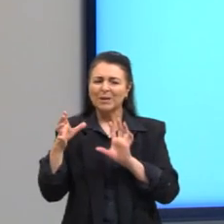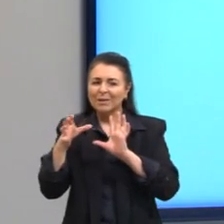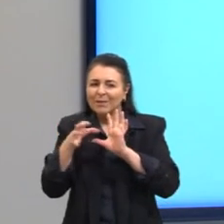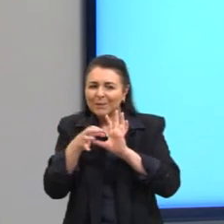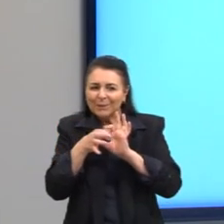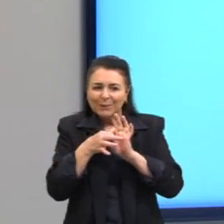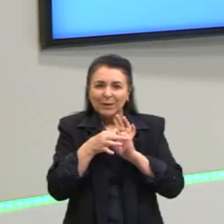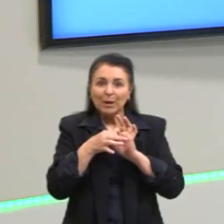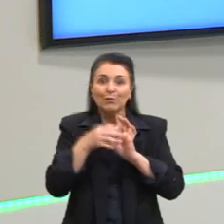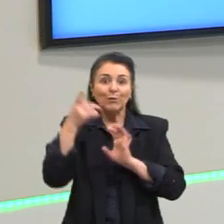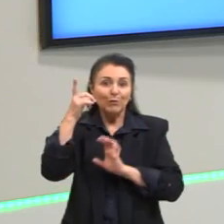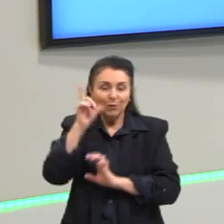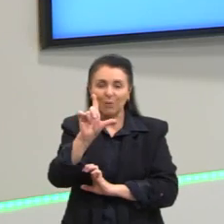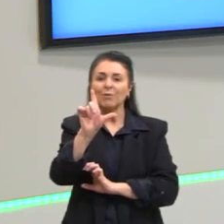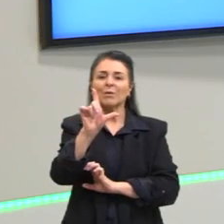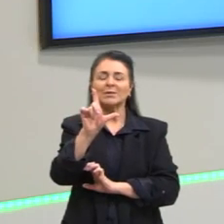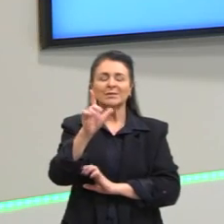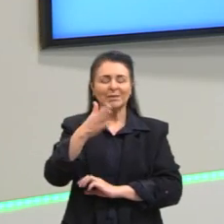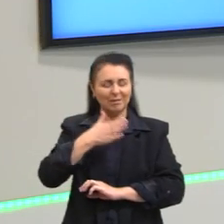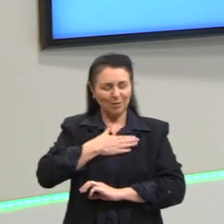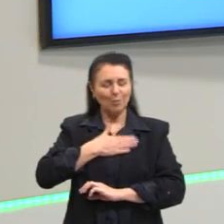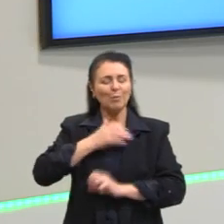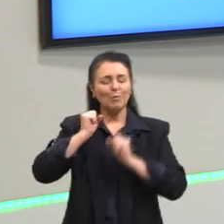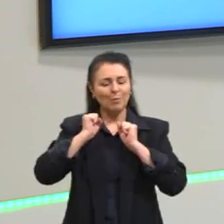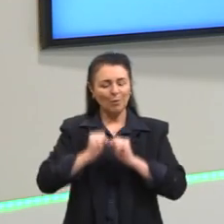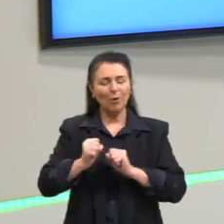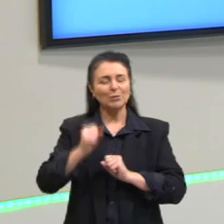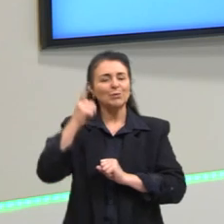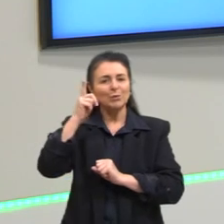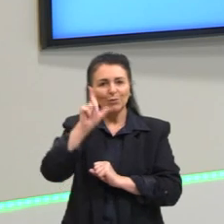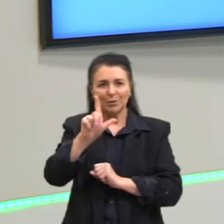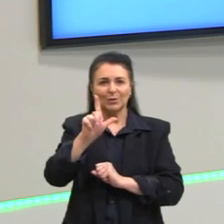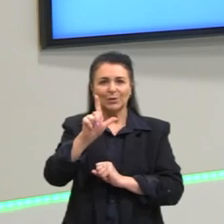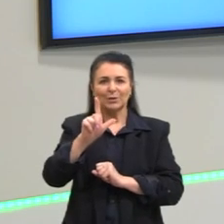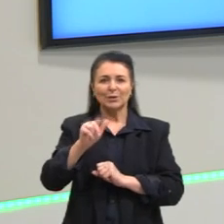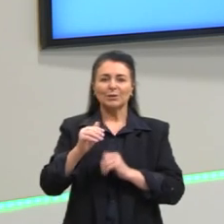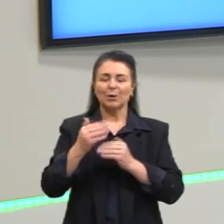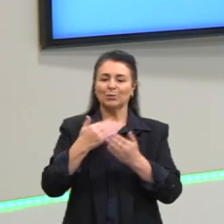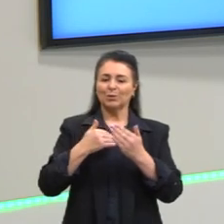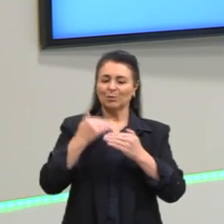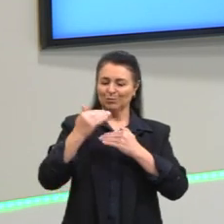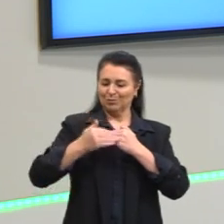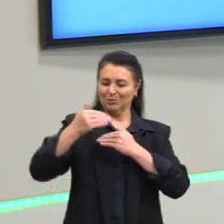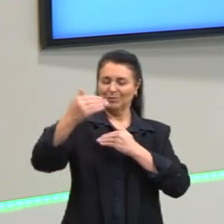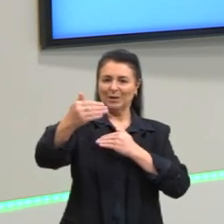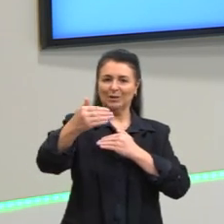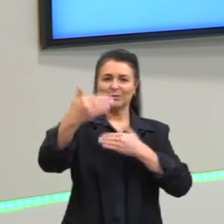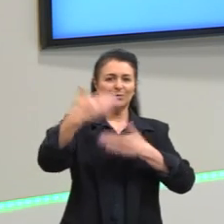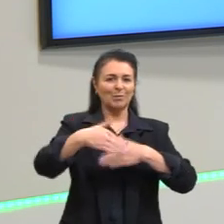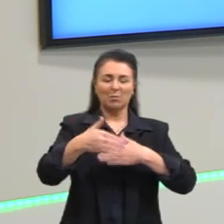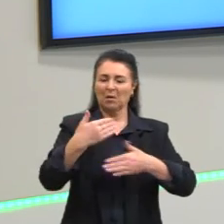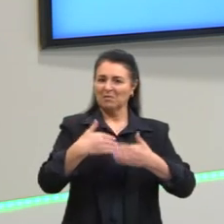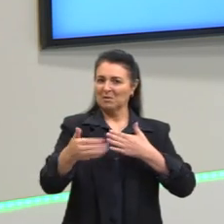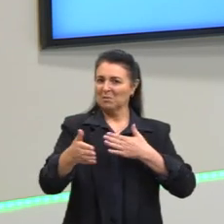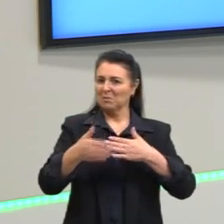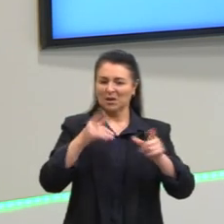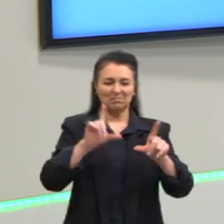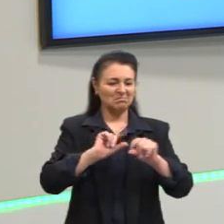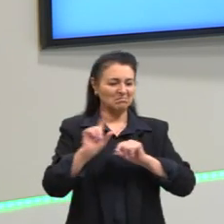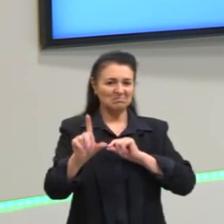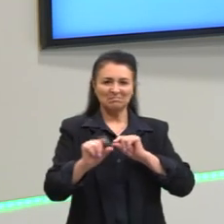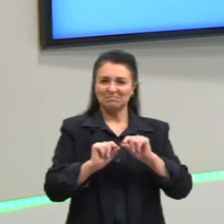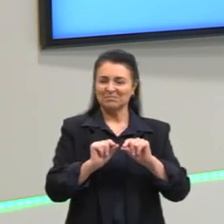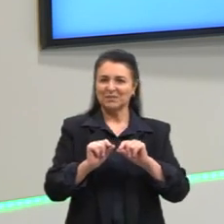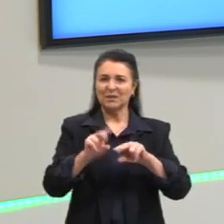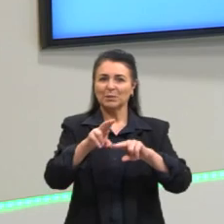aprovação, uma aprovação no Enem, bom desempenho numa prova de seleção, porque